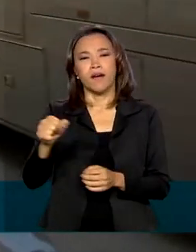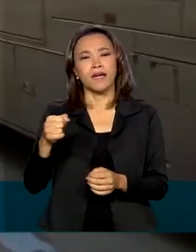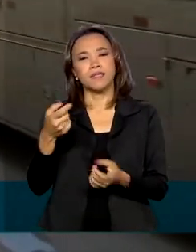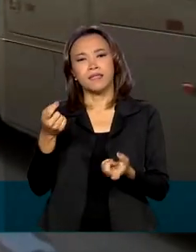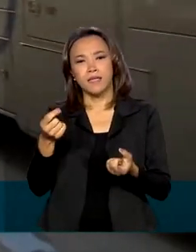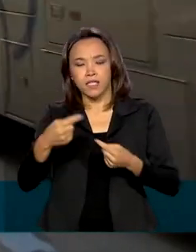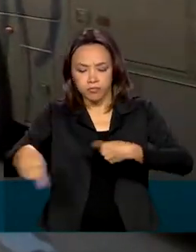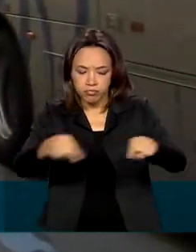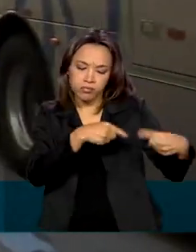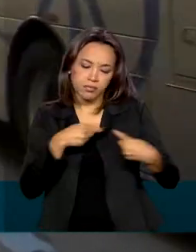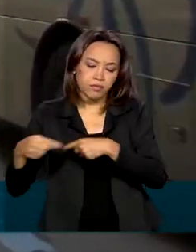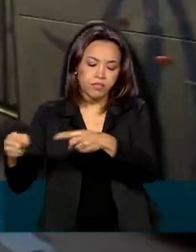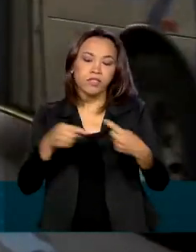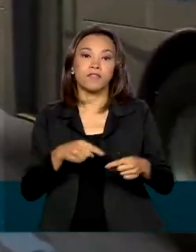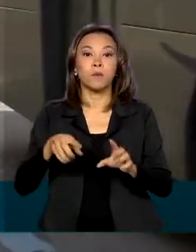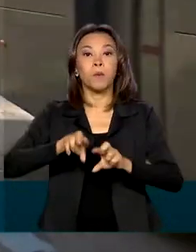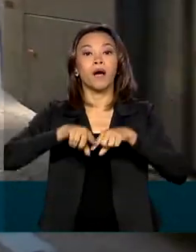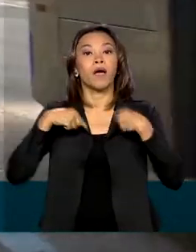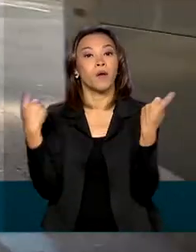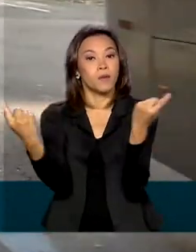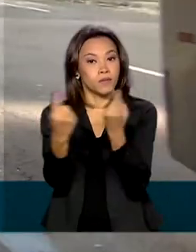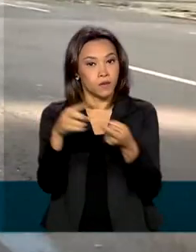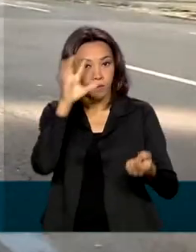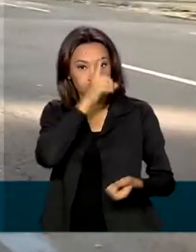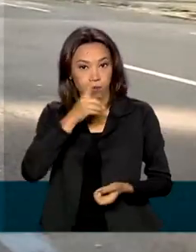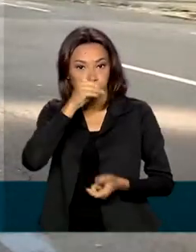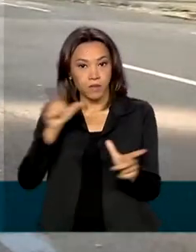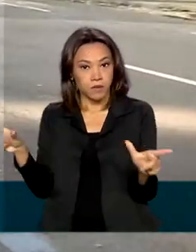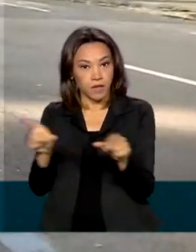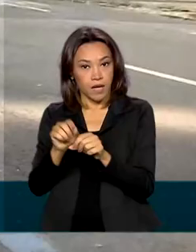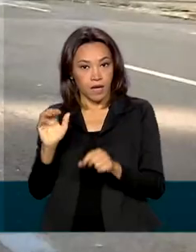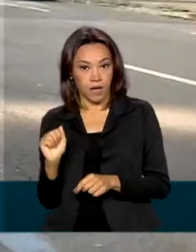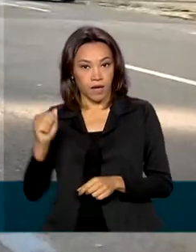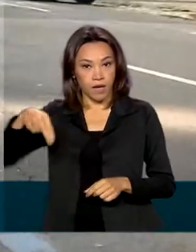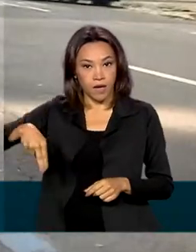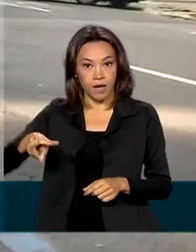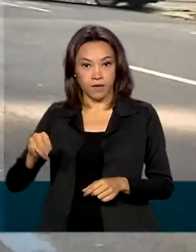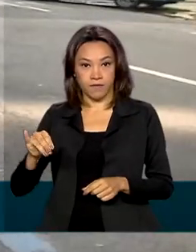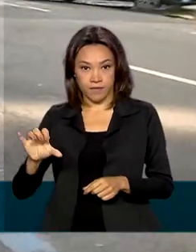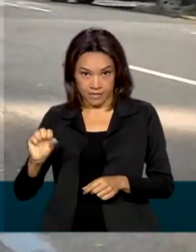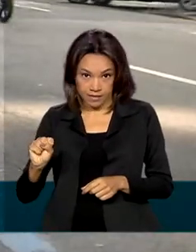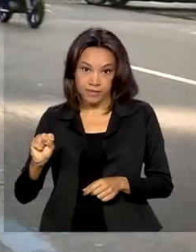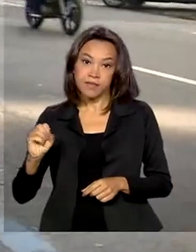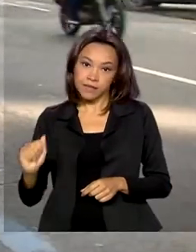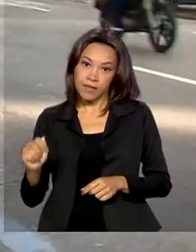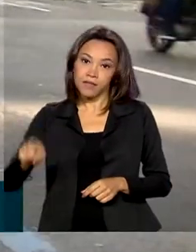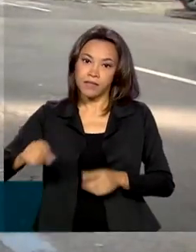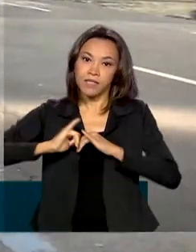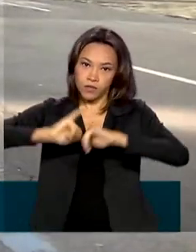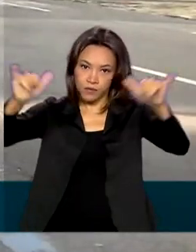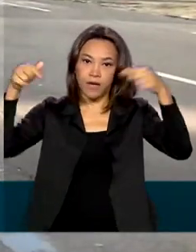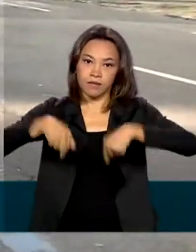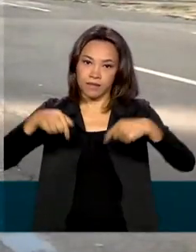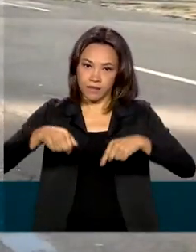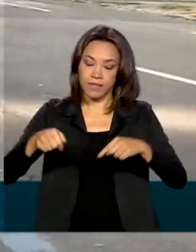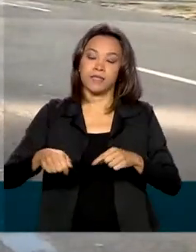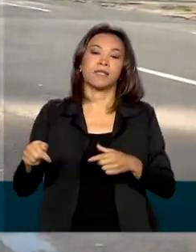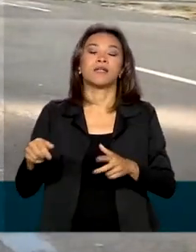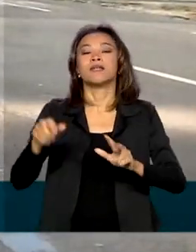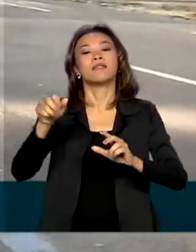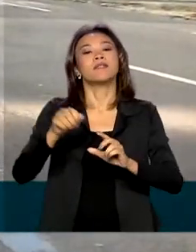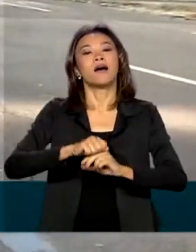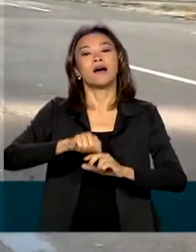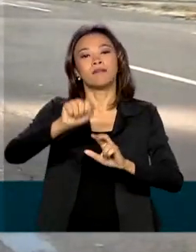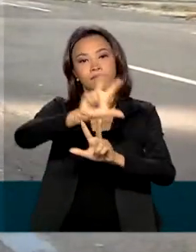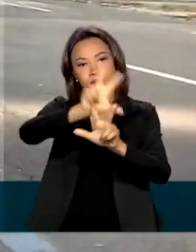em reunião da Anvisa no domingo. O encontro será público e transmitido ao vivo pela EBC. O uso emergencial, Renata, é a